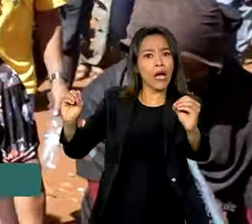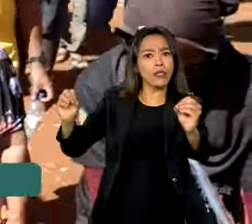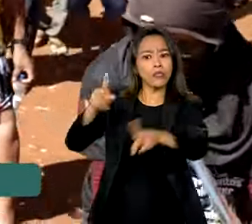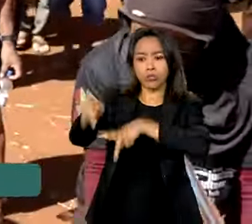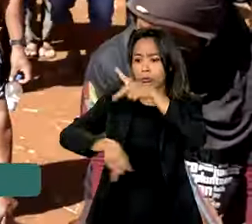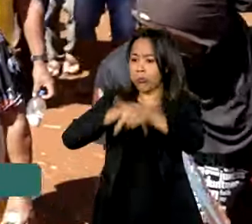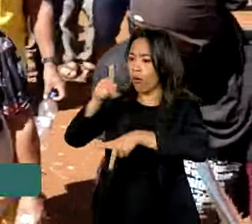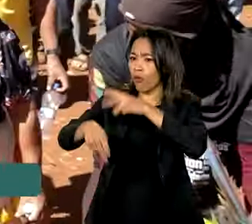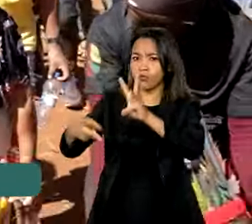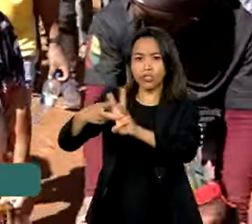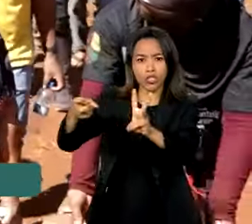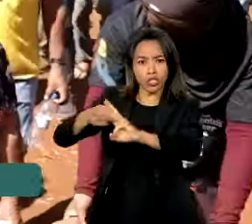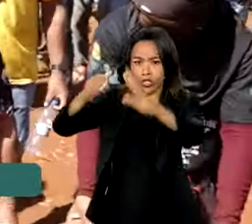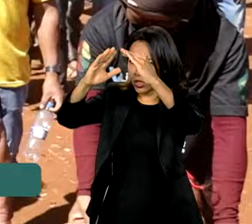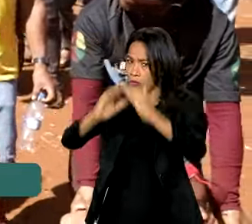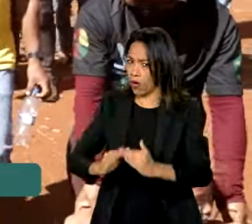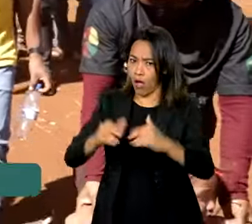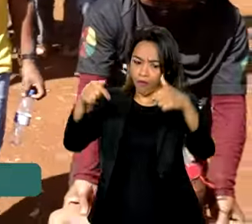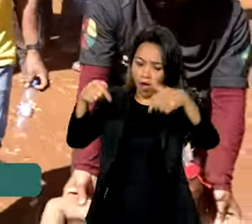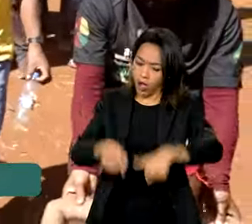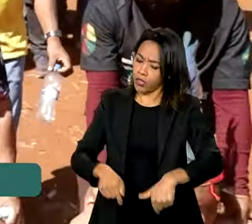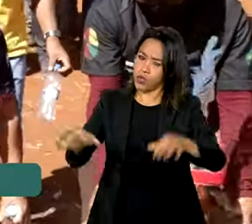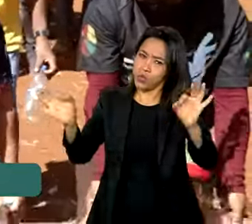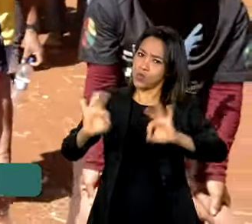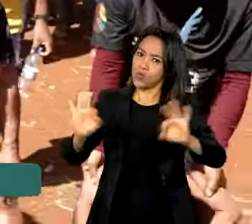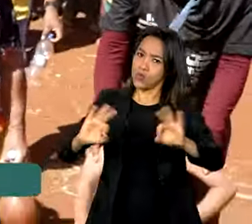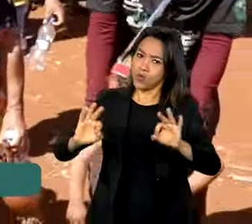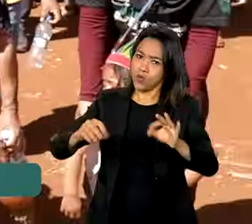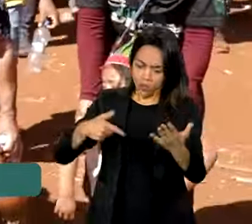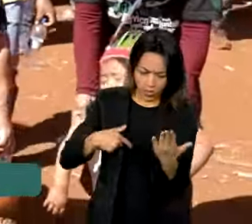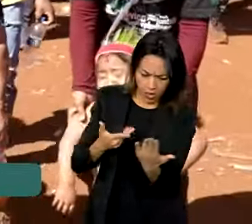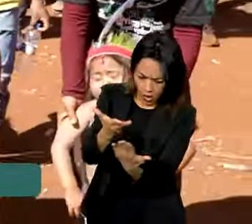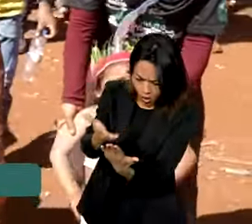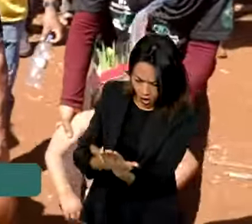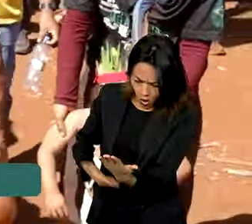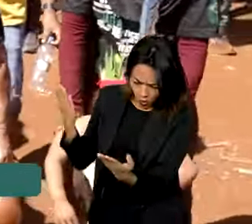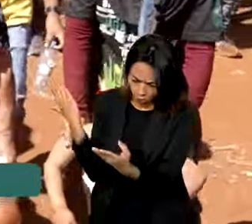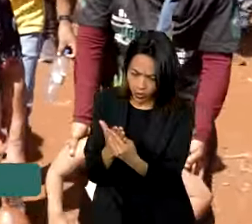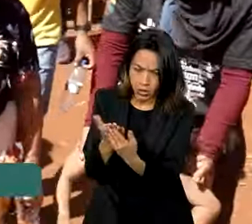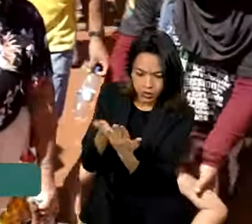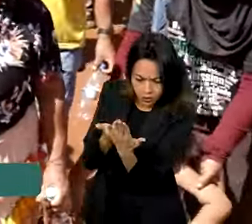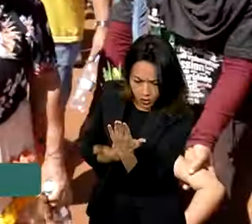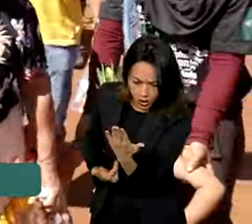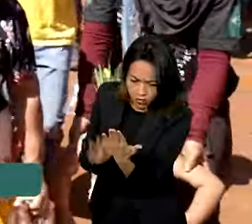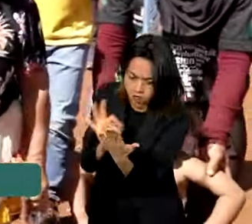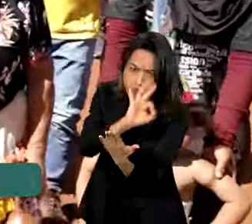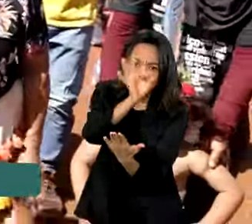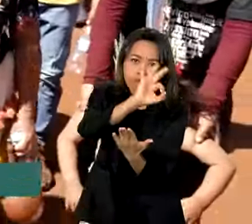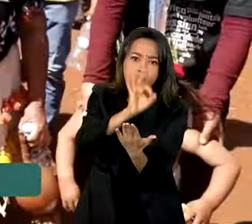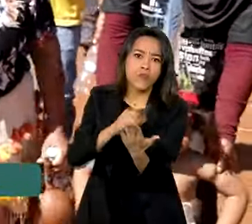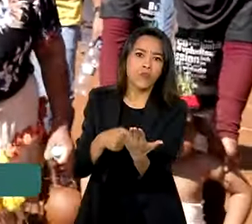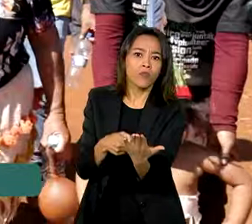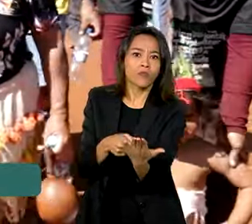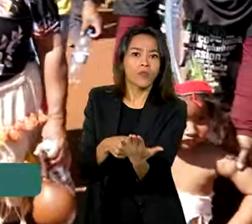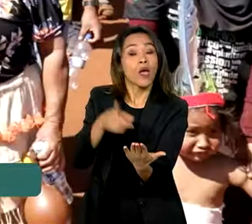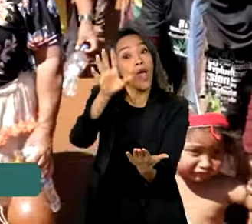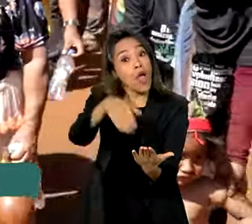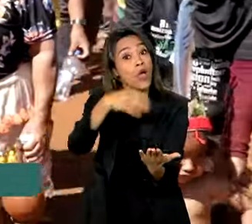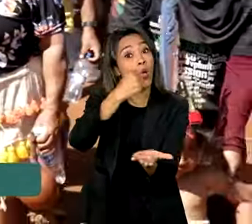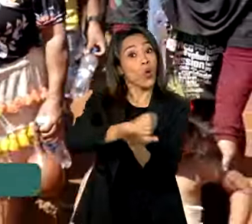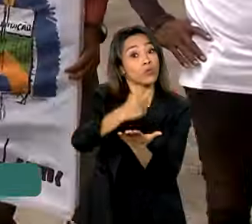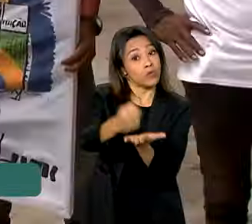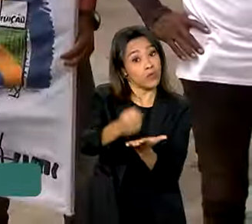indígenas habitando as propriedades citadas no processo e que vêm explorando as terras por meio de contratos com